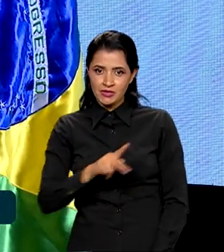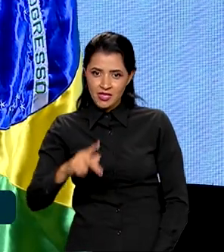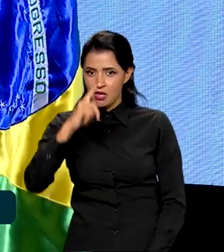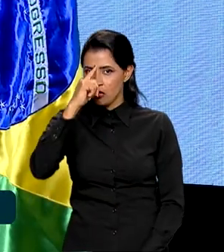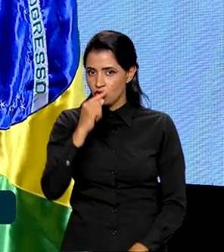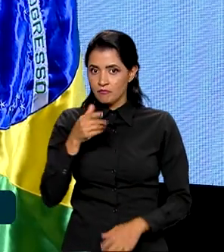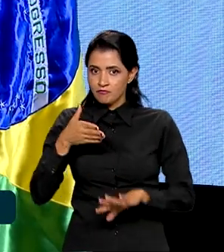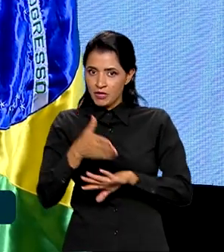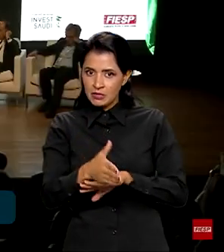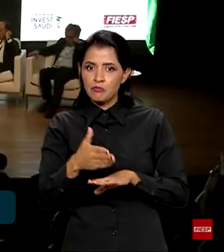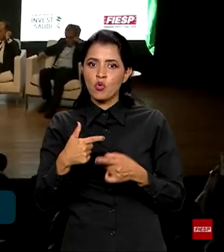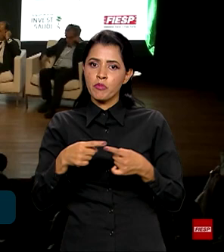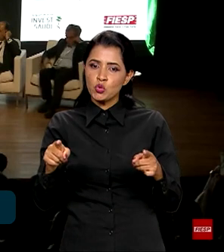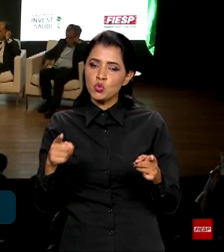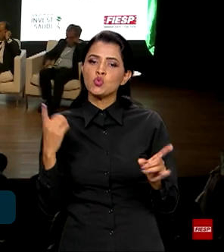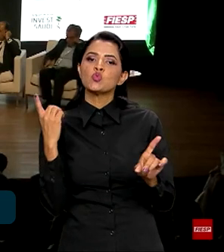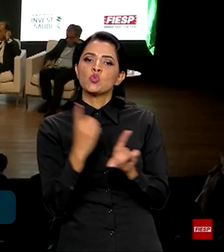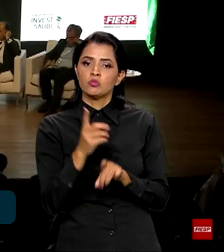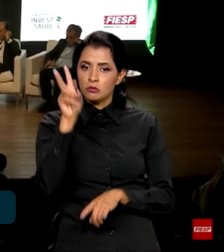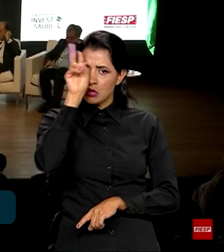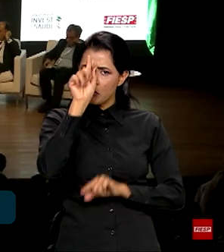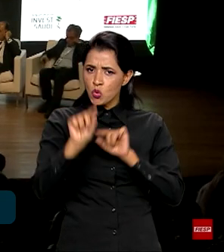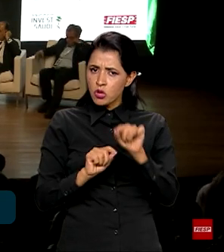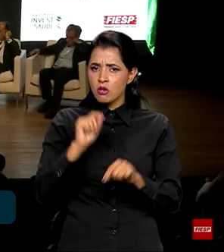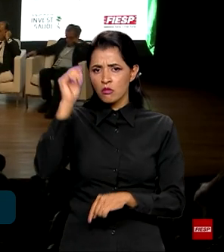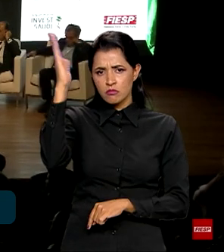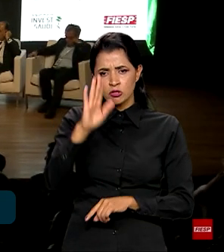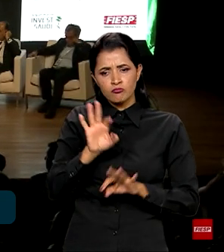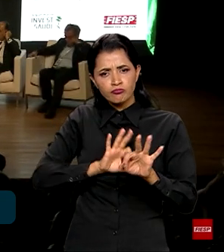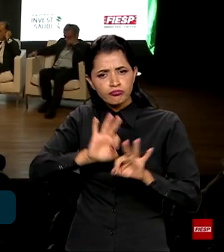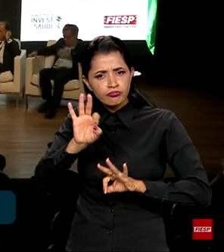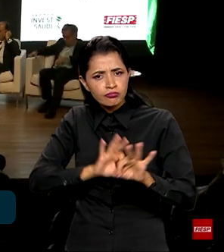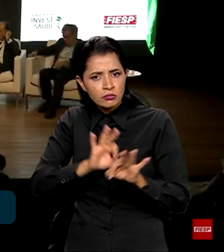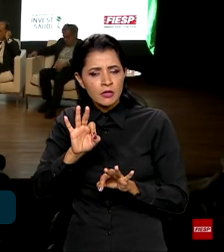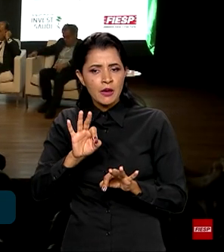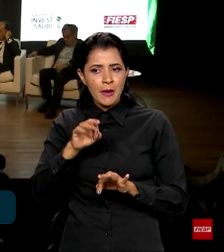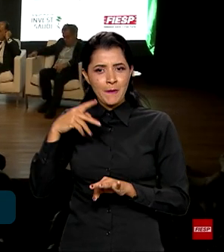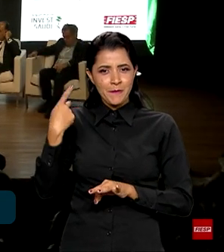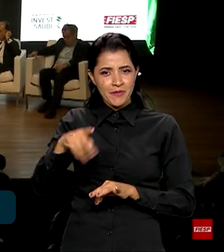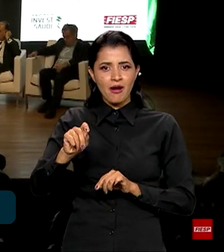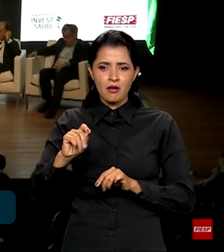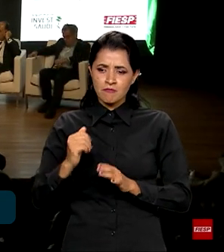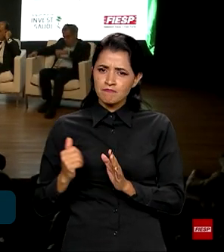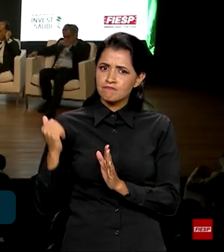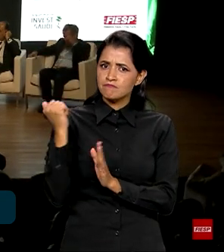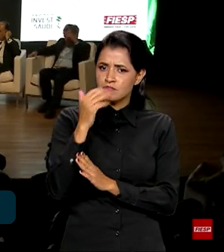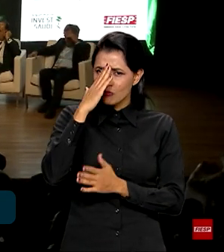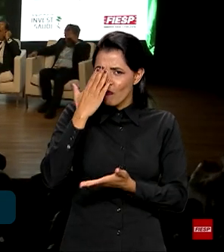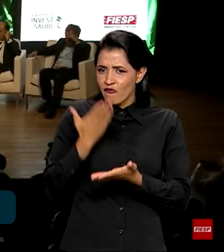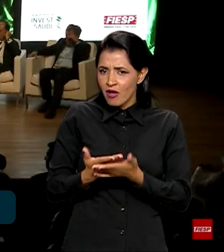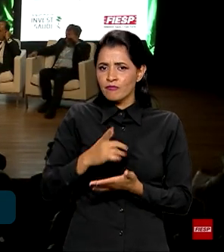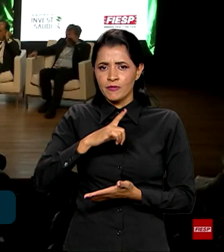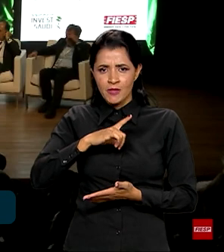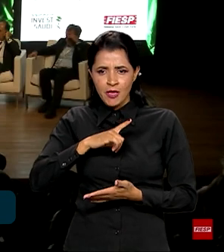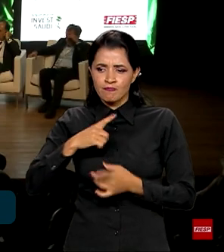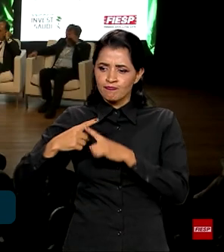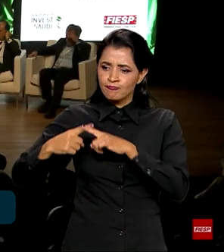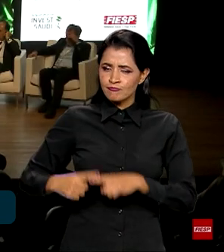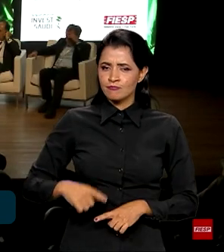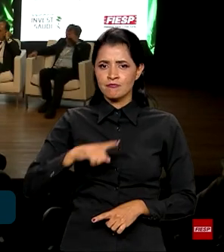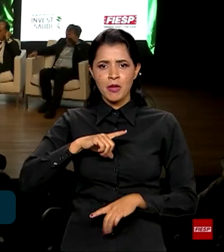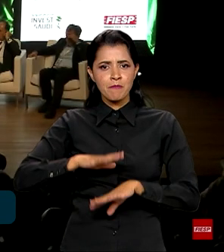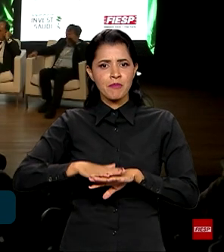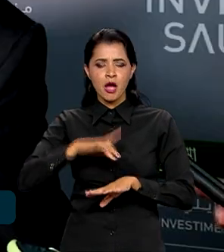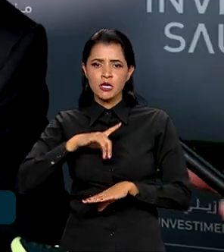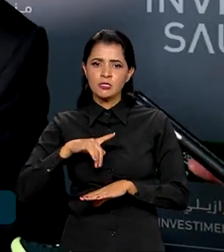da abertura do encontro, lembrou que o Brasil vem se preparando para se tornar cada vez mais confiável, competitivo e